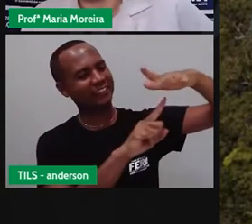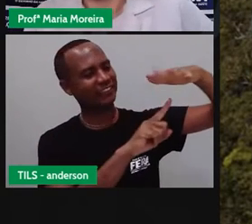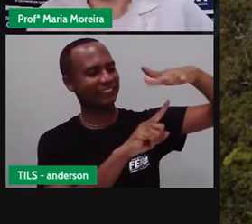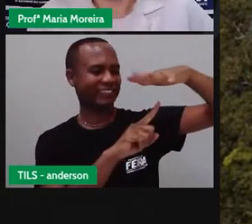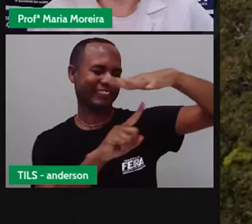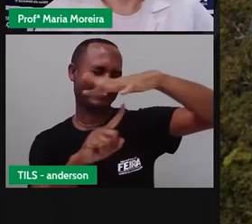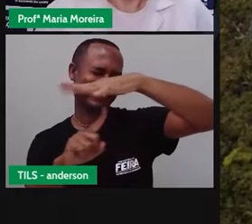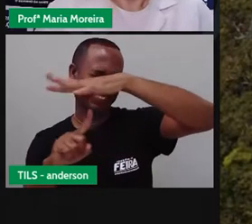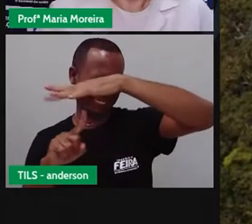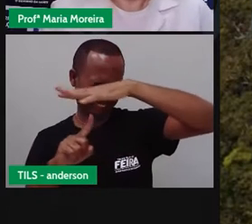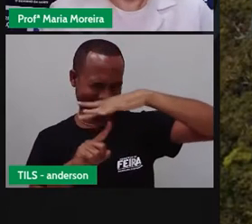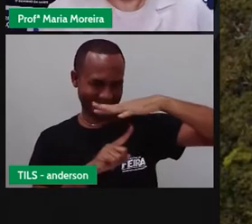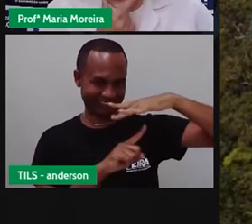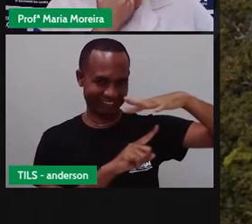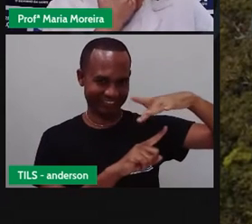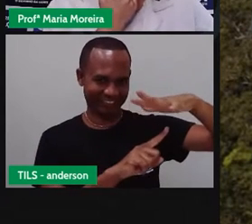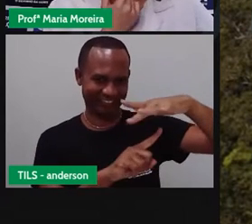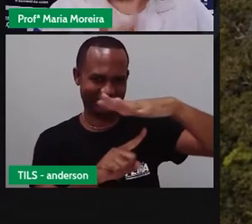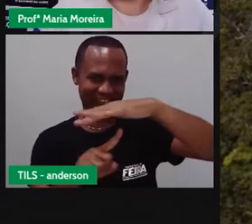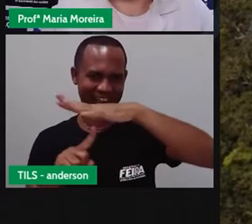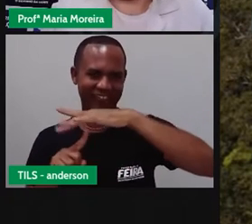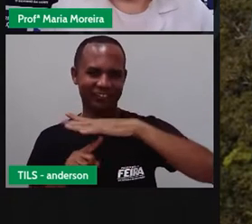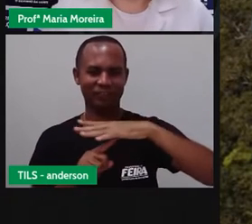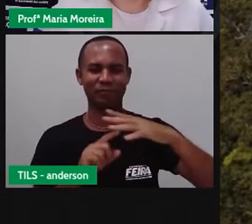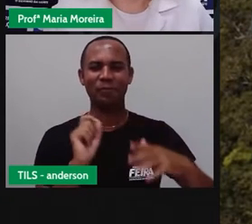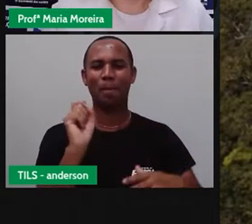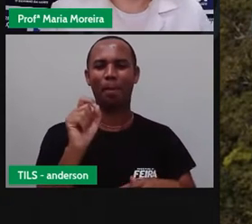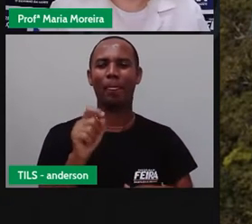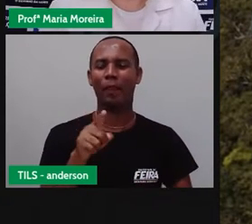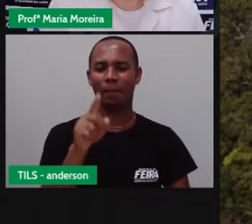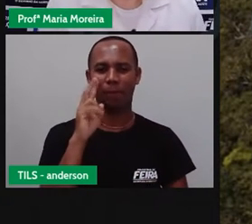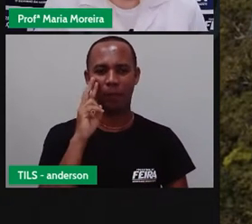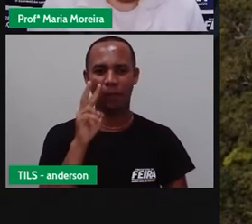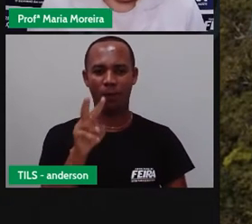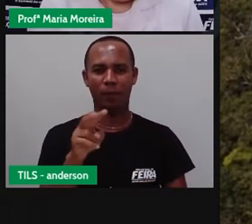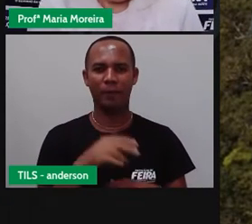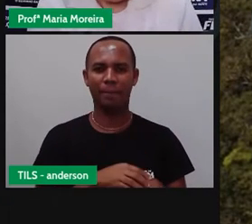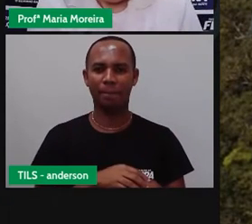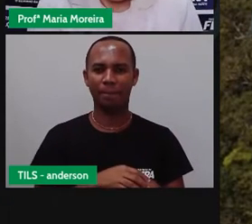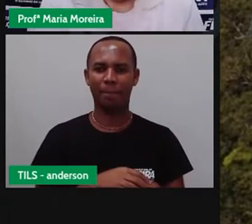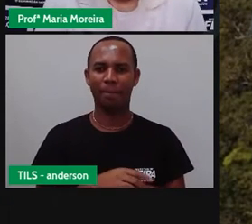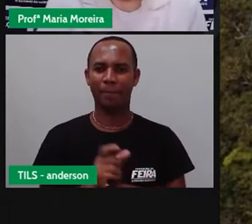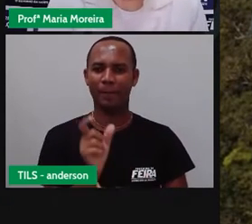Helicóptero! Bom, mas, Anderson, a gente vai fazer uma pergunta. Olha a palavra, tá?